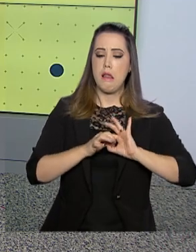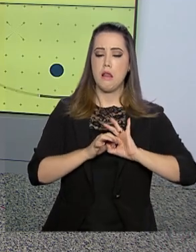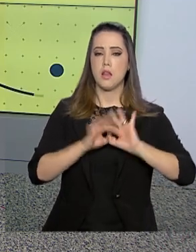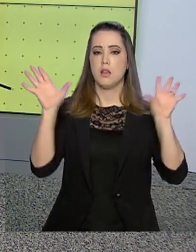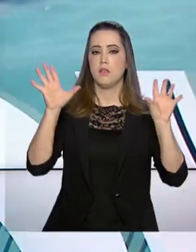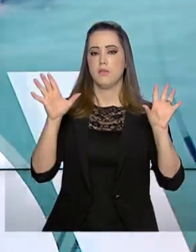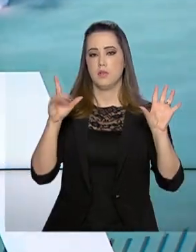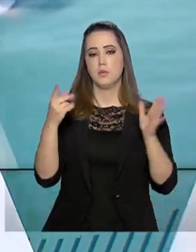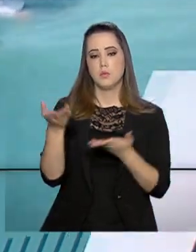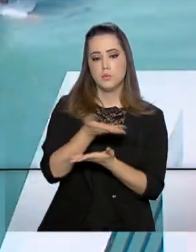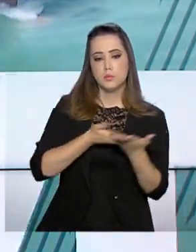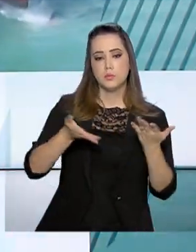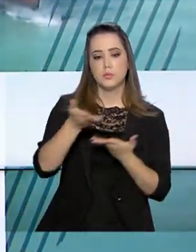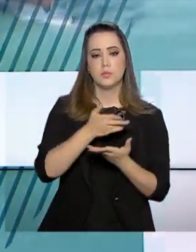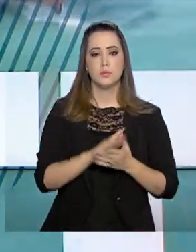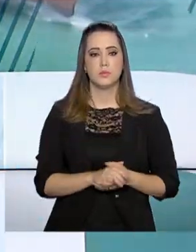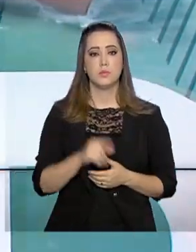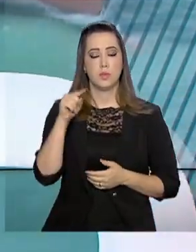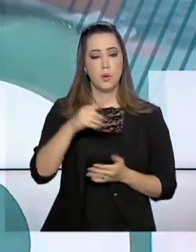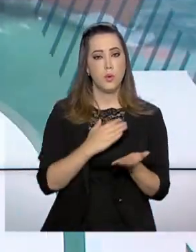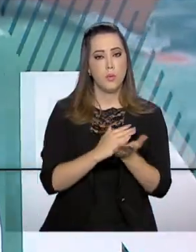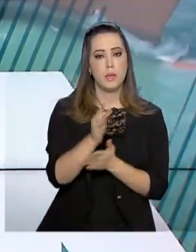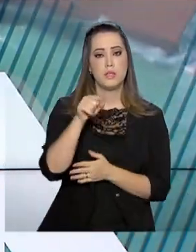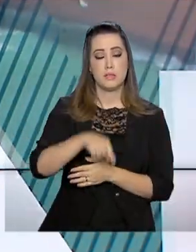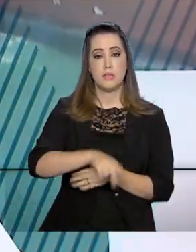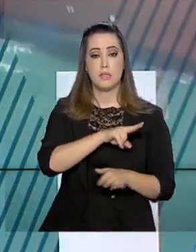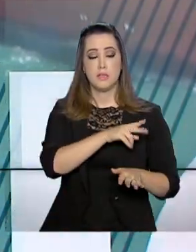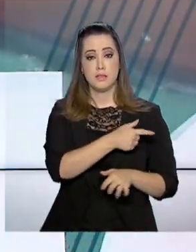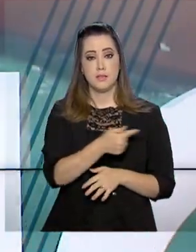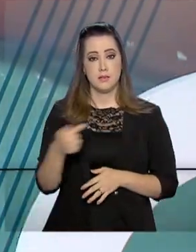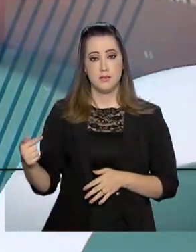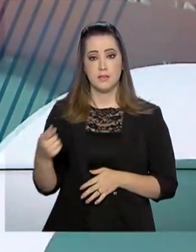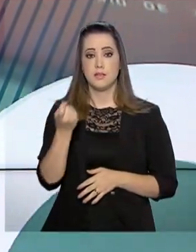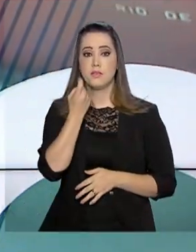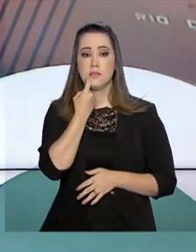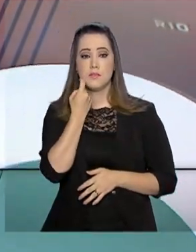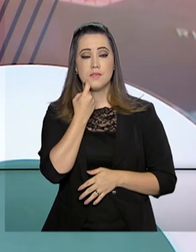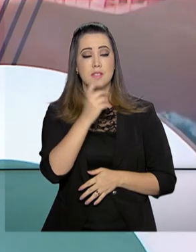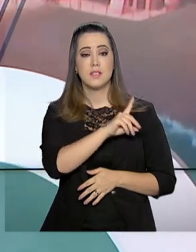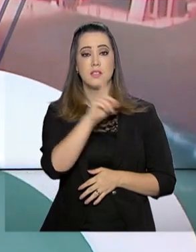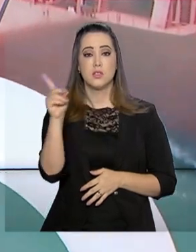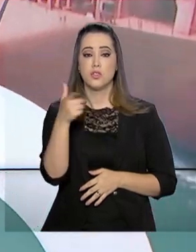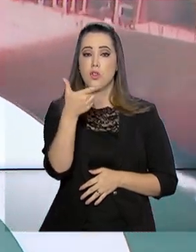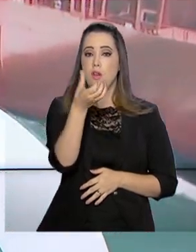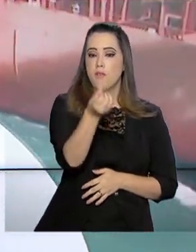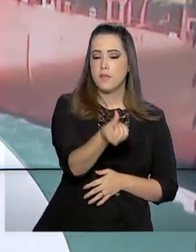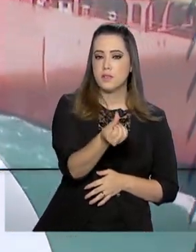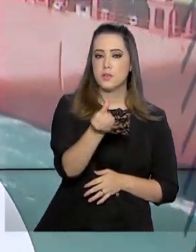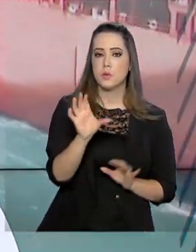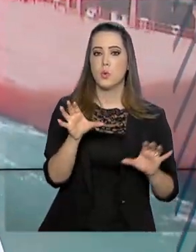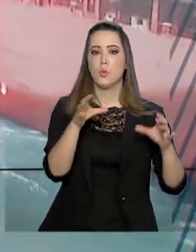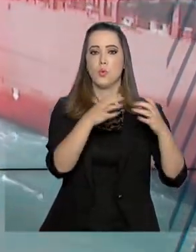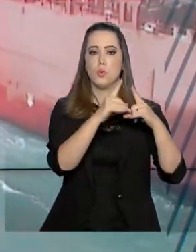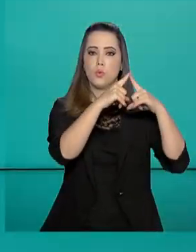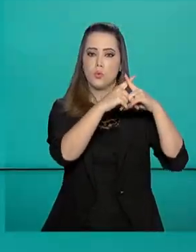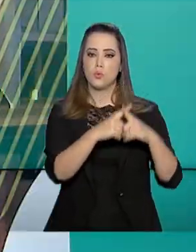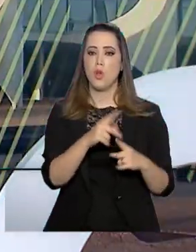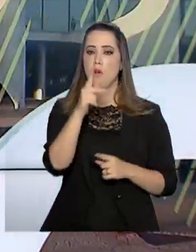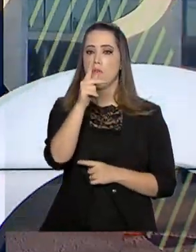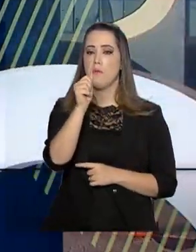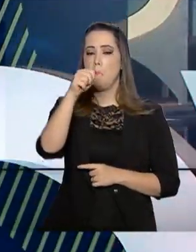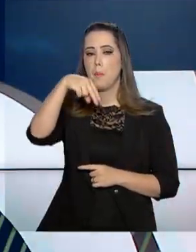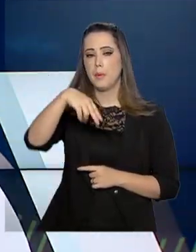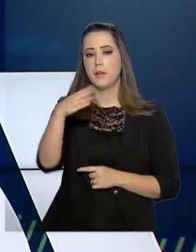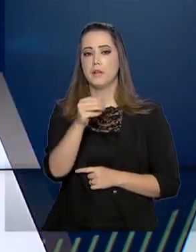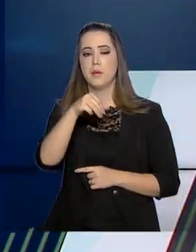negociar. Começam nesta semana, sexta-feira, dia 26, os Jogos Pan-Americanos, que este